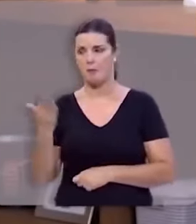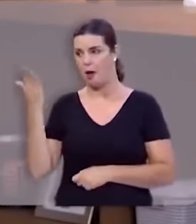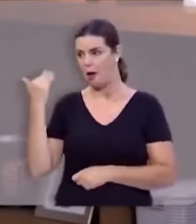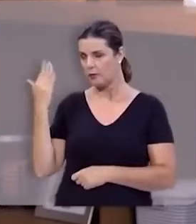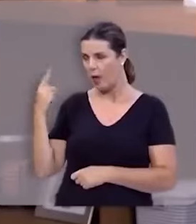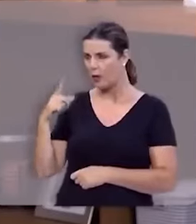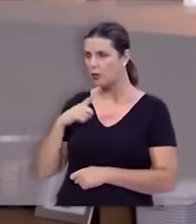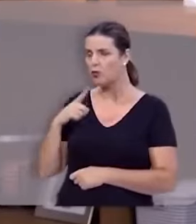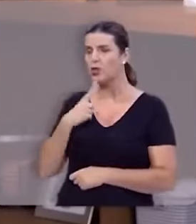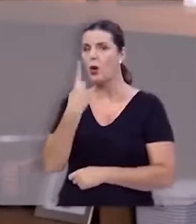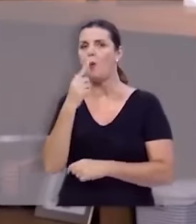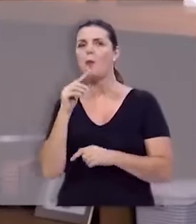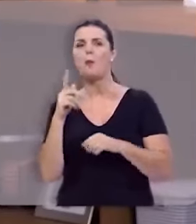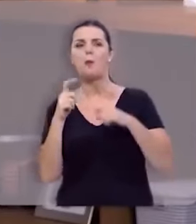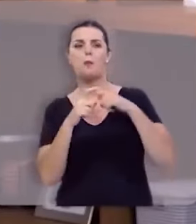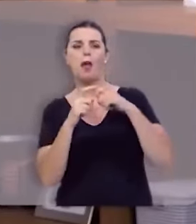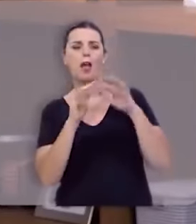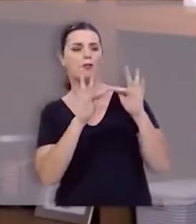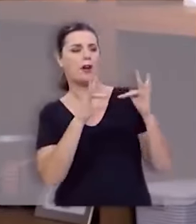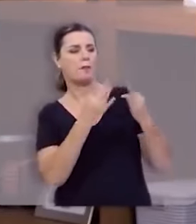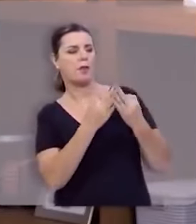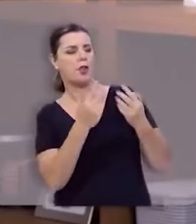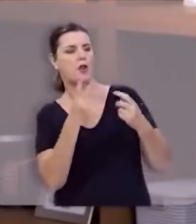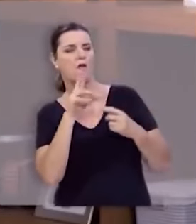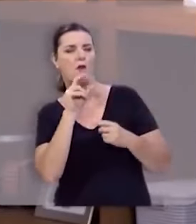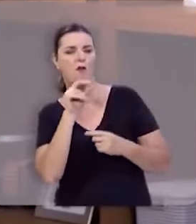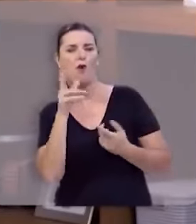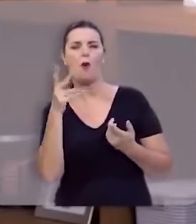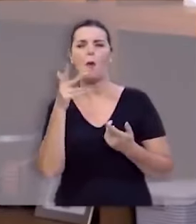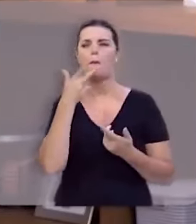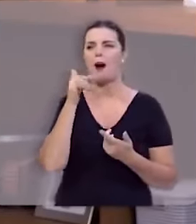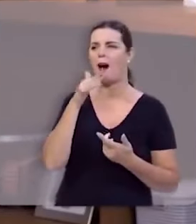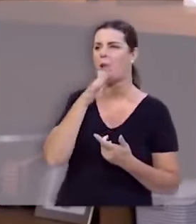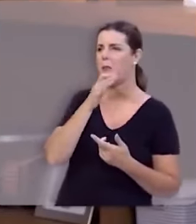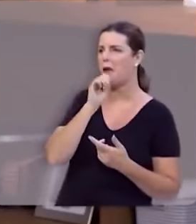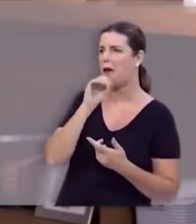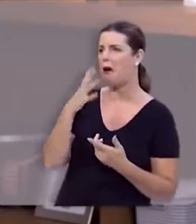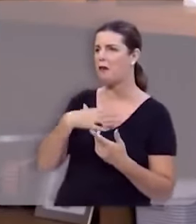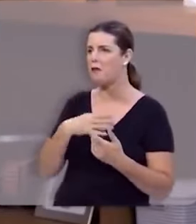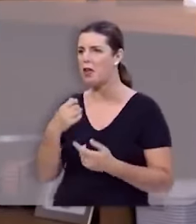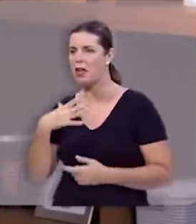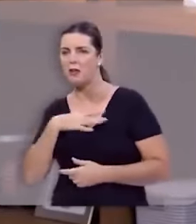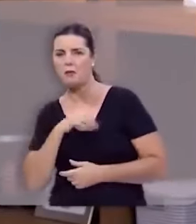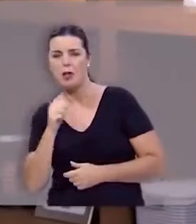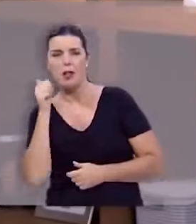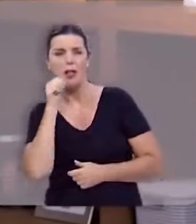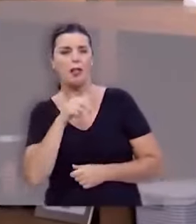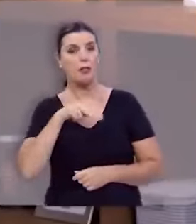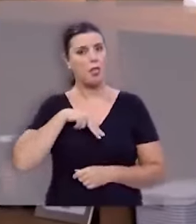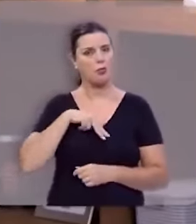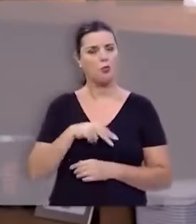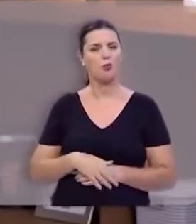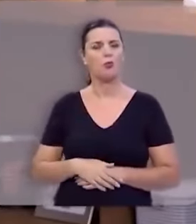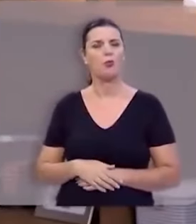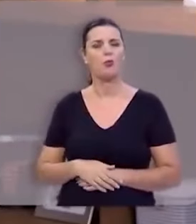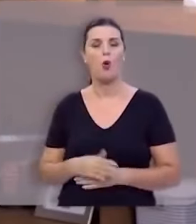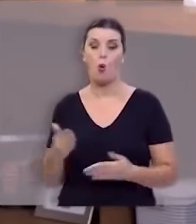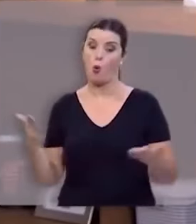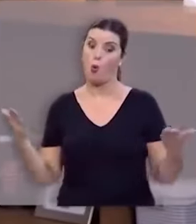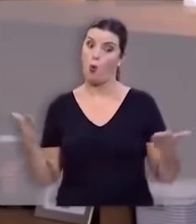outrora você tinha o médico da família era o médico do avô, da avó, do pai, da mãe, do filho, da filha, do neto, da neta